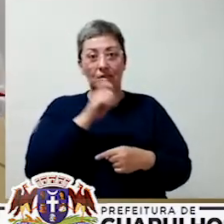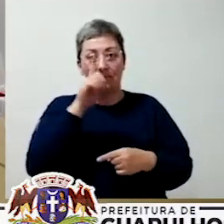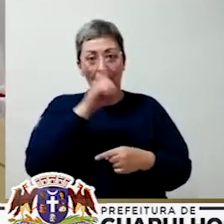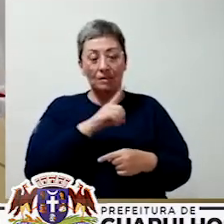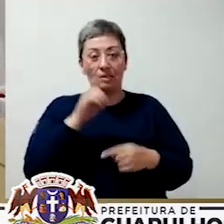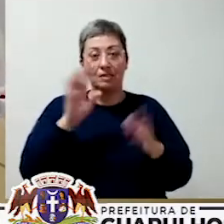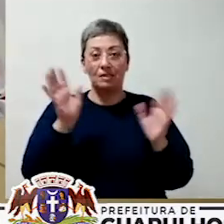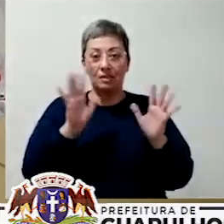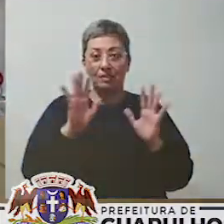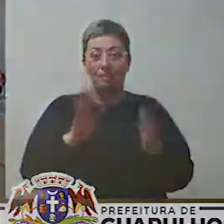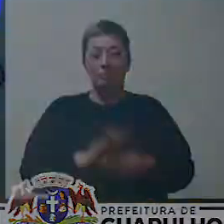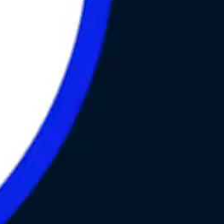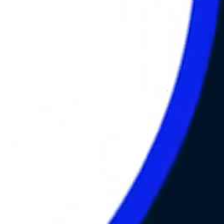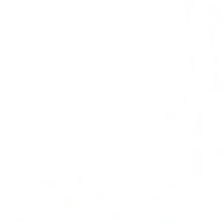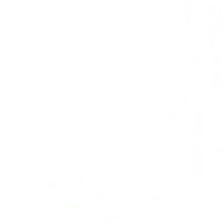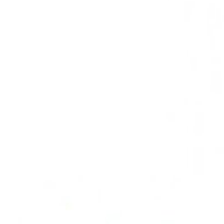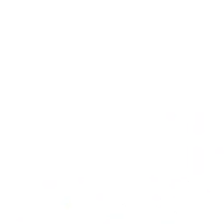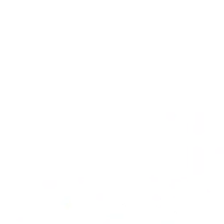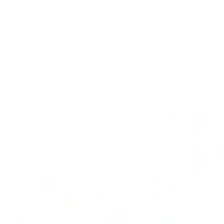E até mais.